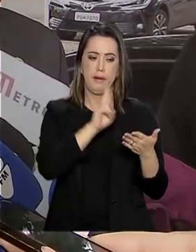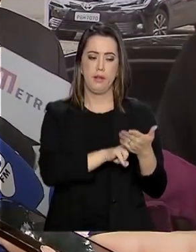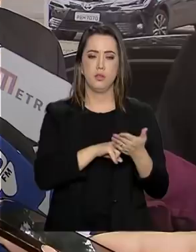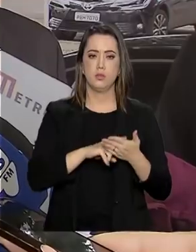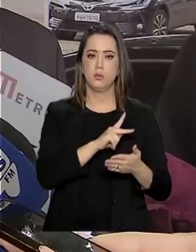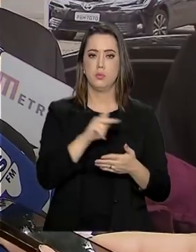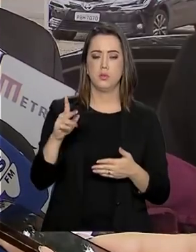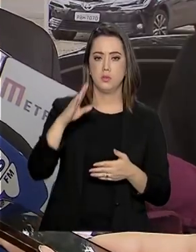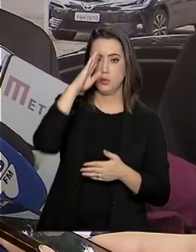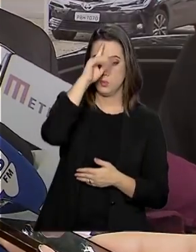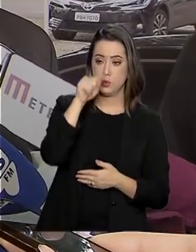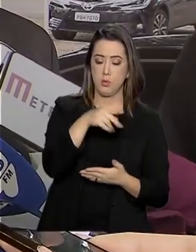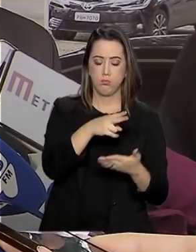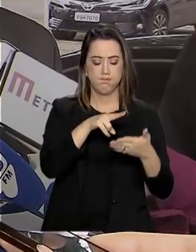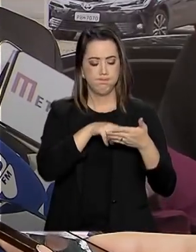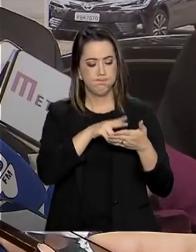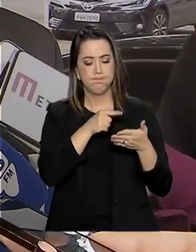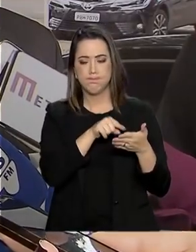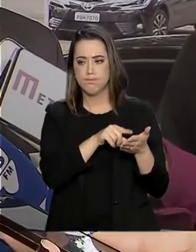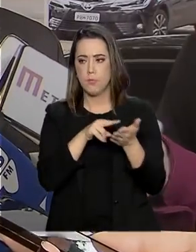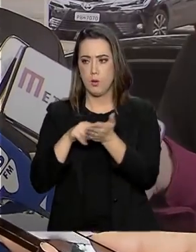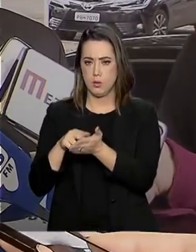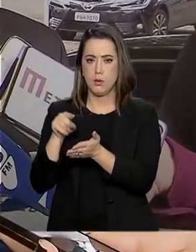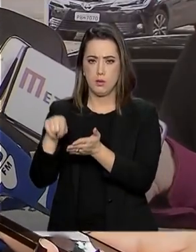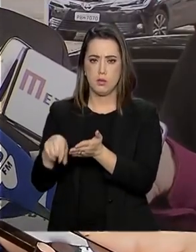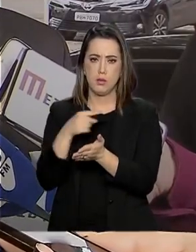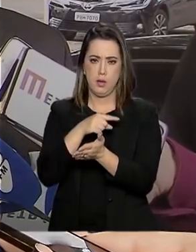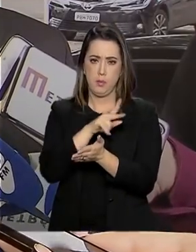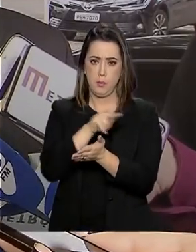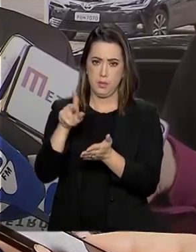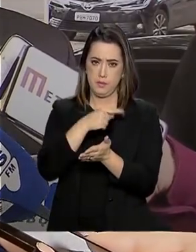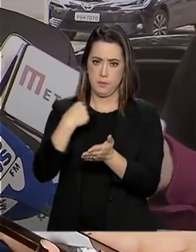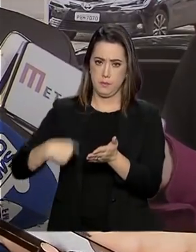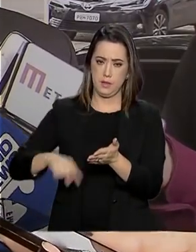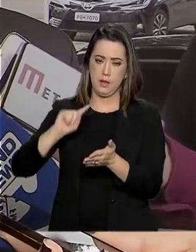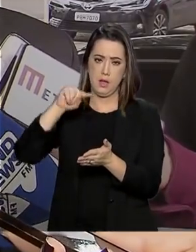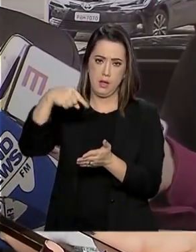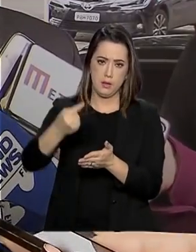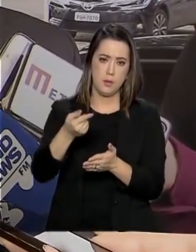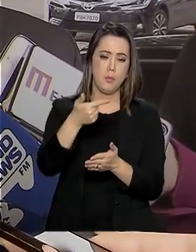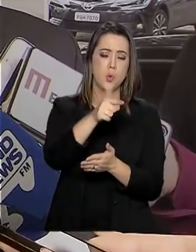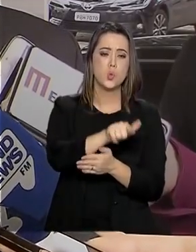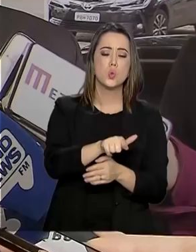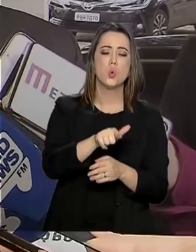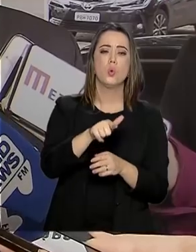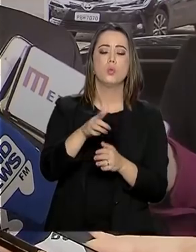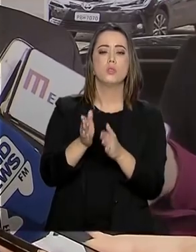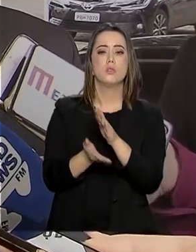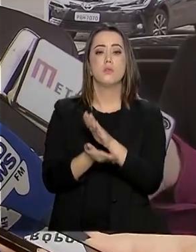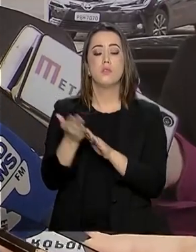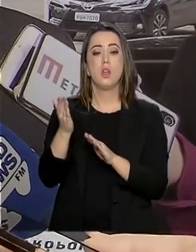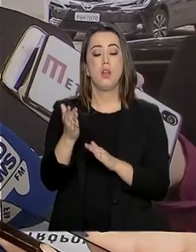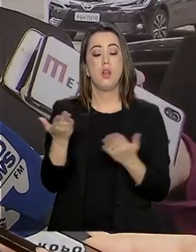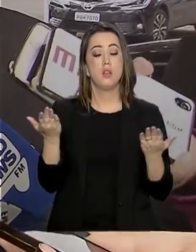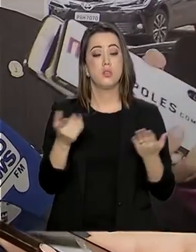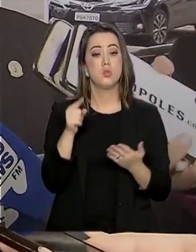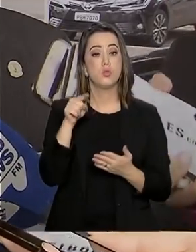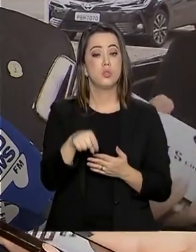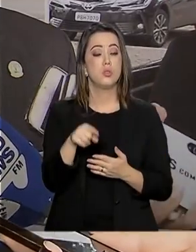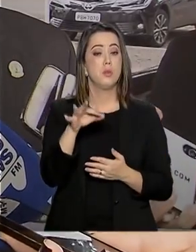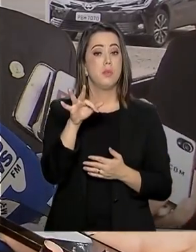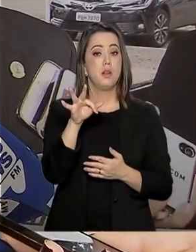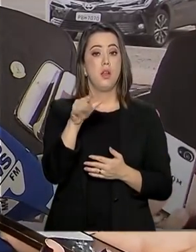gente retorna com a parada lá em Florença para ir a Pistó e Monte Castelo. Vamos lembrar que esse ano são os 75